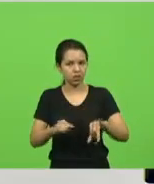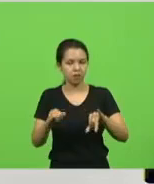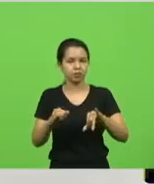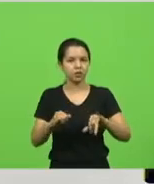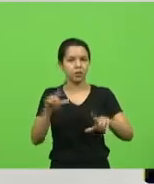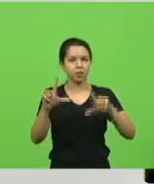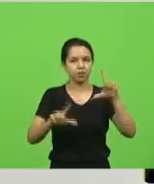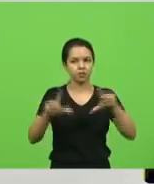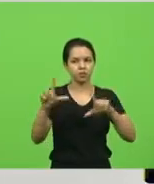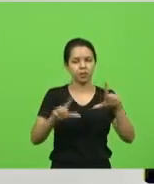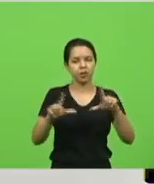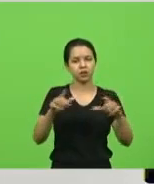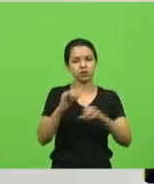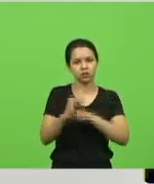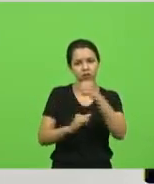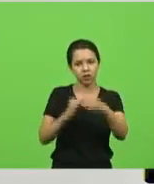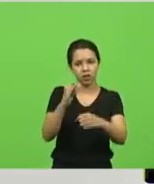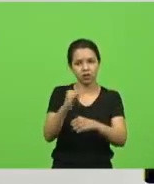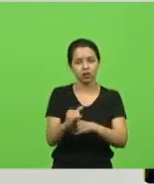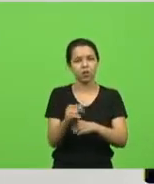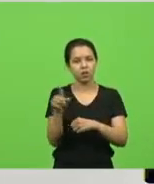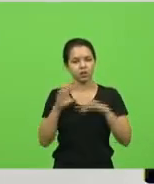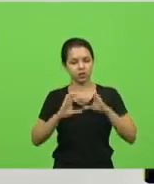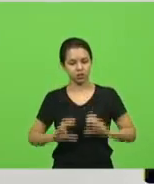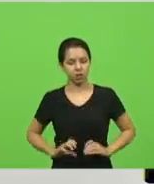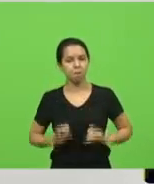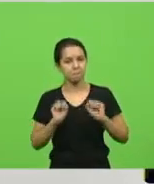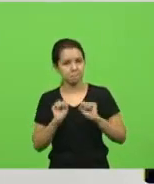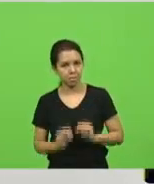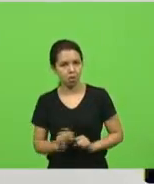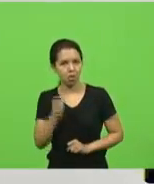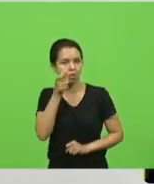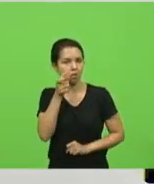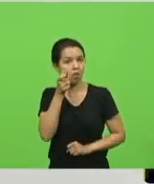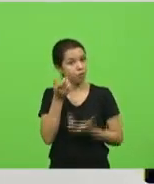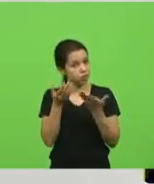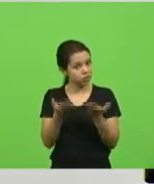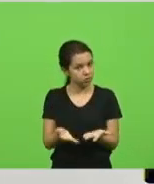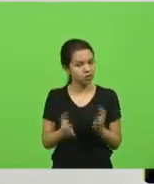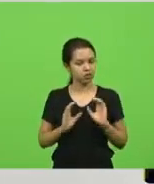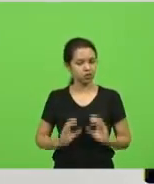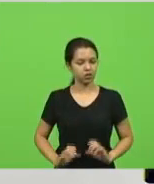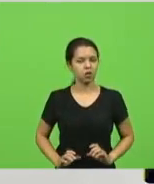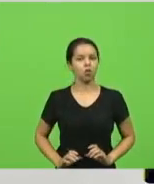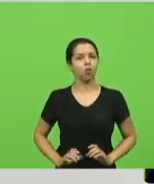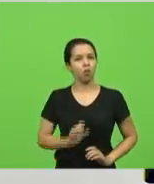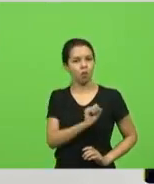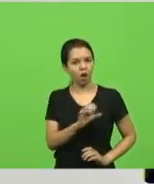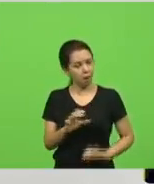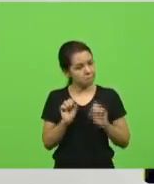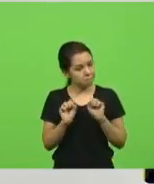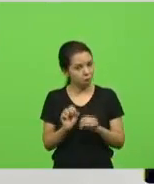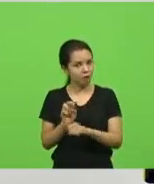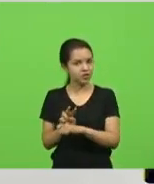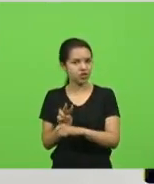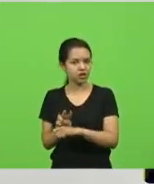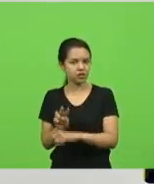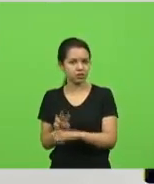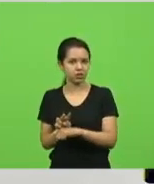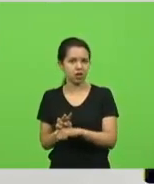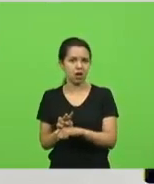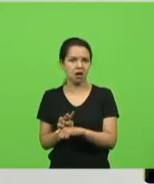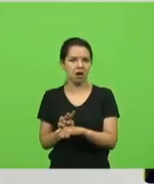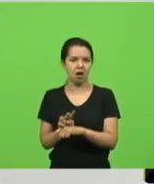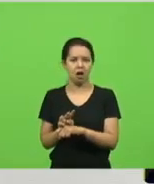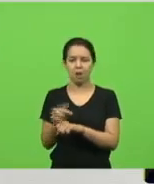via internet, onde o cidadão pode acompanhar. Então, você, cidadão catarinense, também pode fiscalizar. A ideia não é expor ninguém,